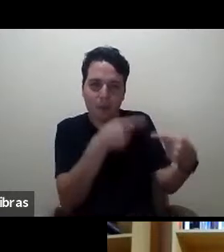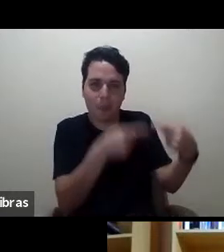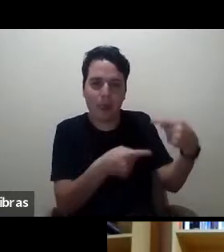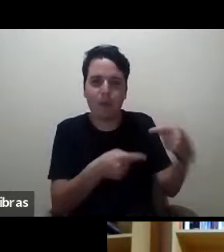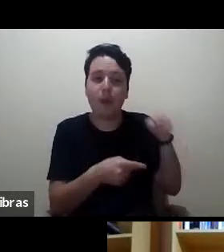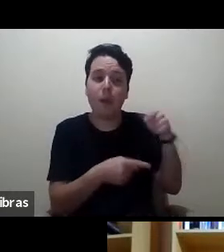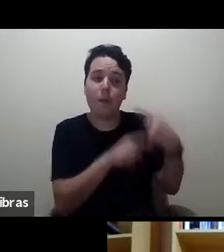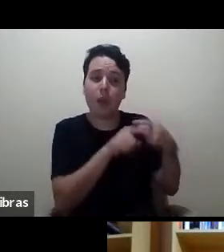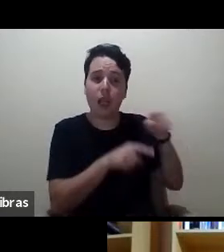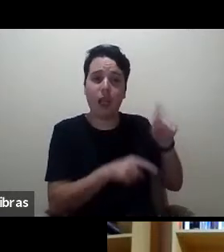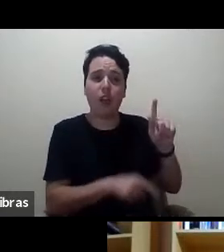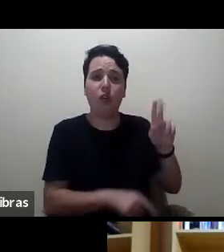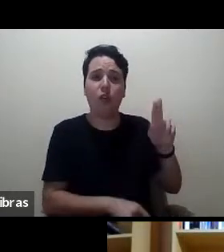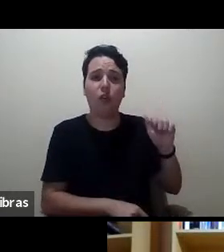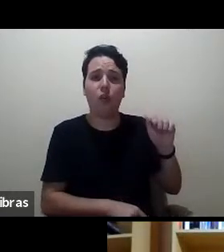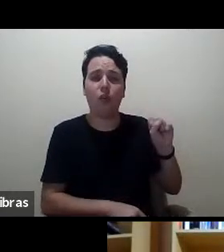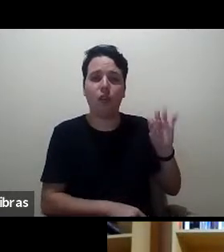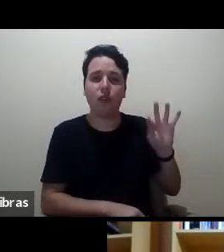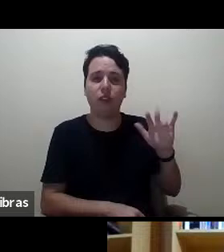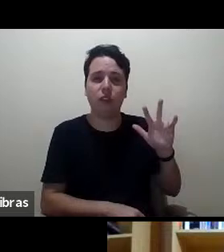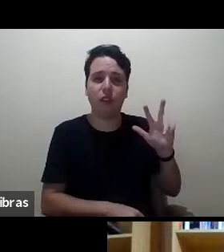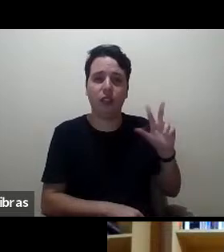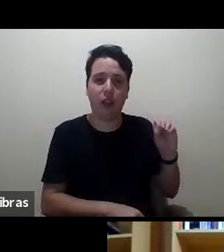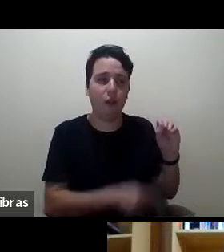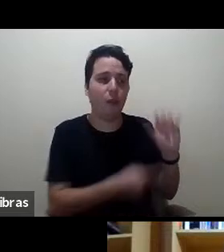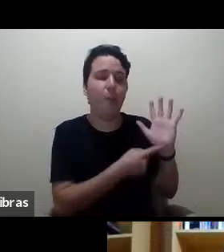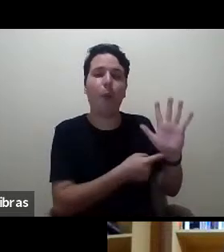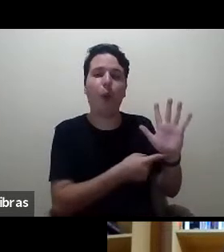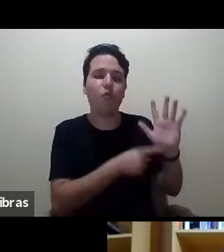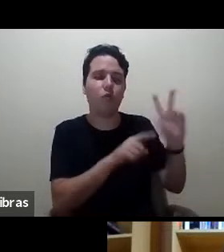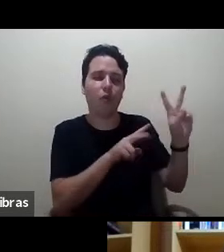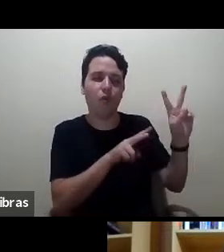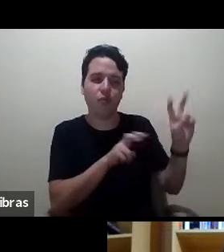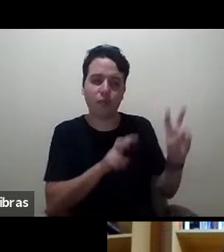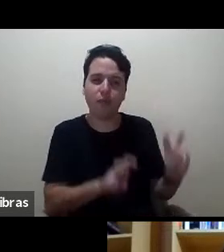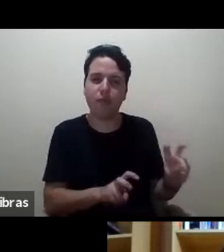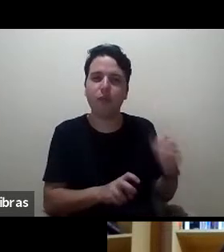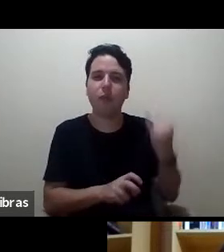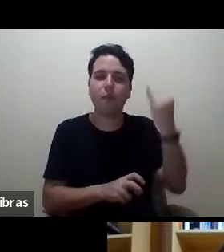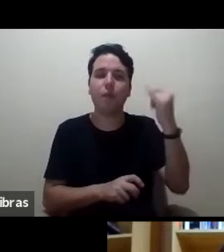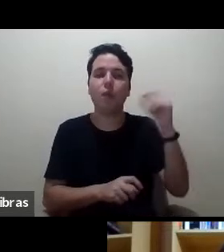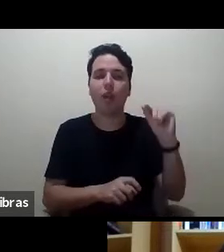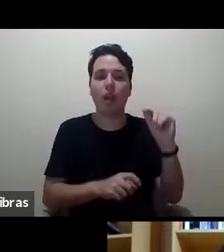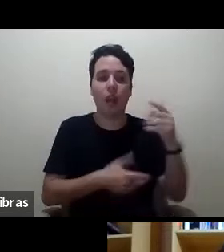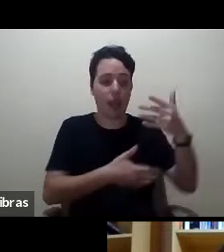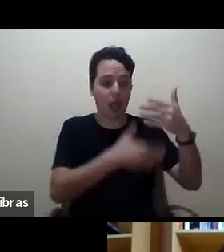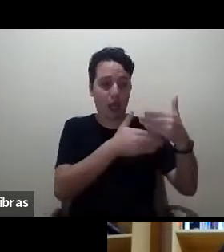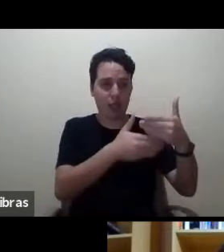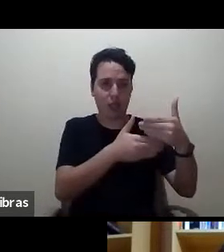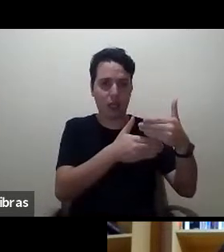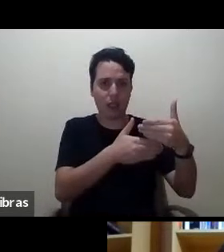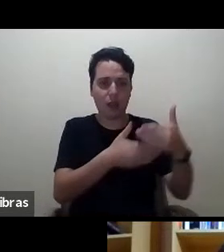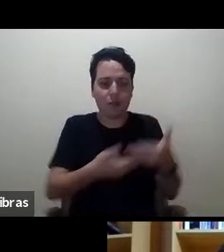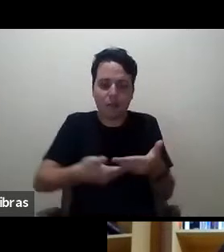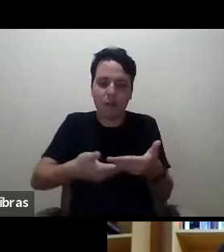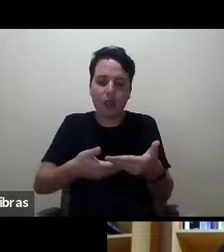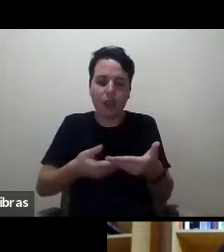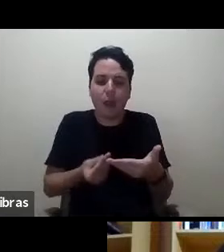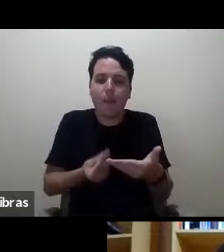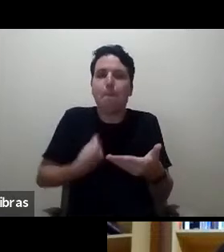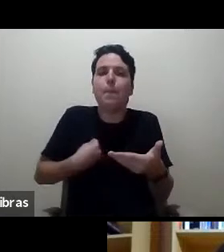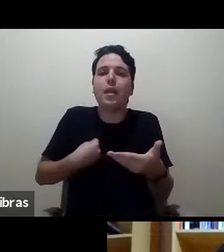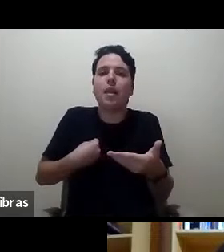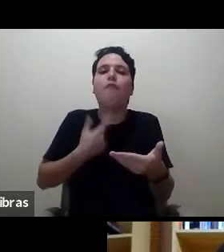delas é essa de que o Gustavo diz, uma boa resenha é um convite para ler o livro. Uma boa resenha não é a